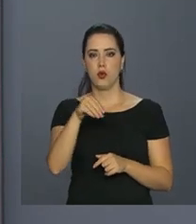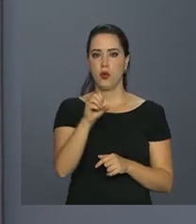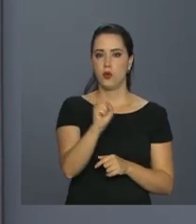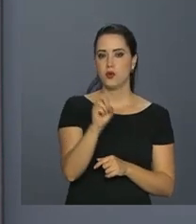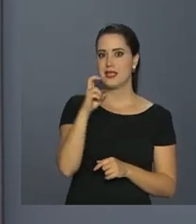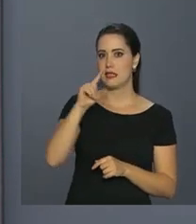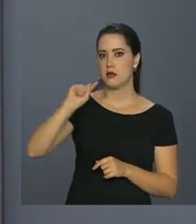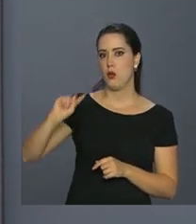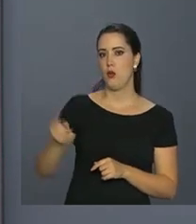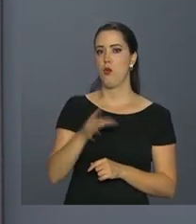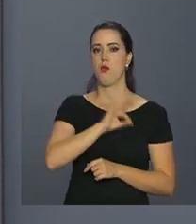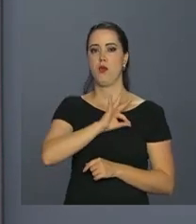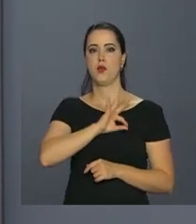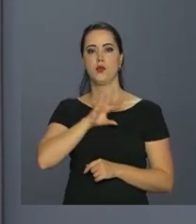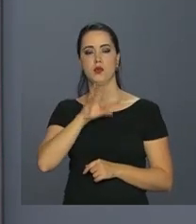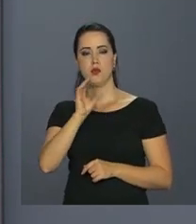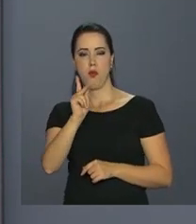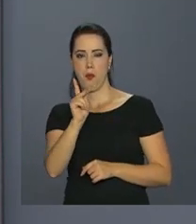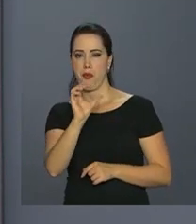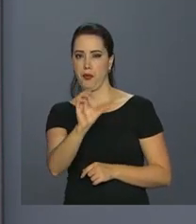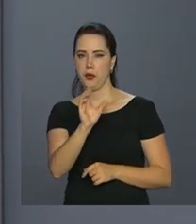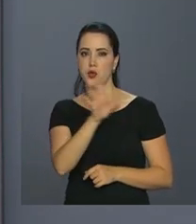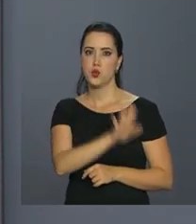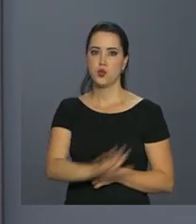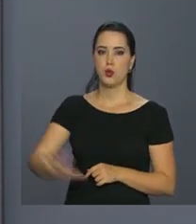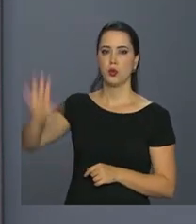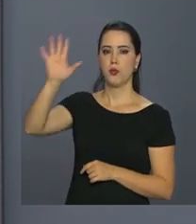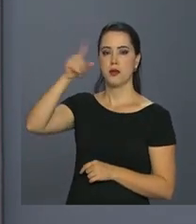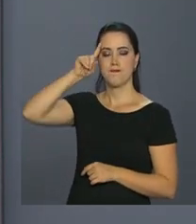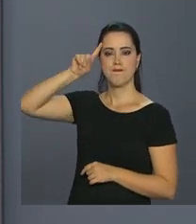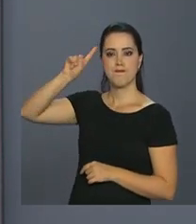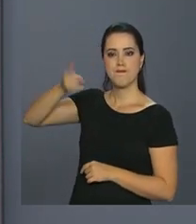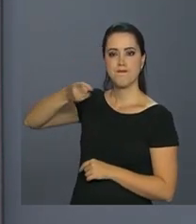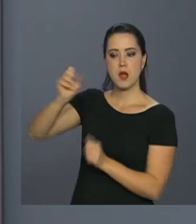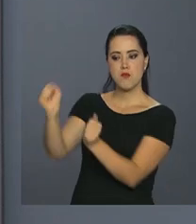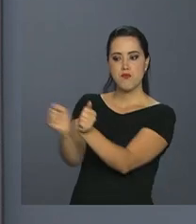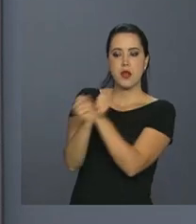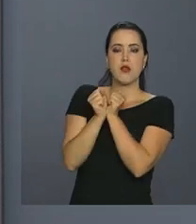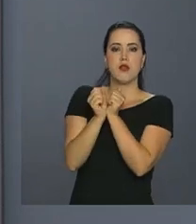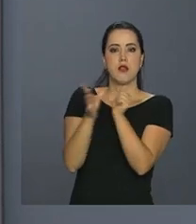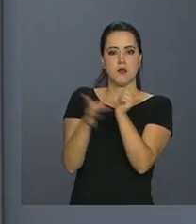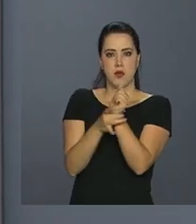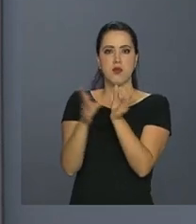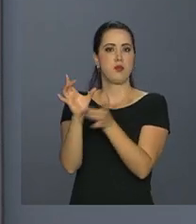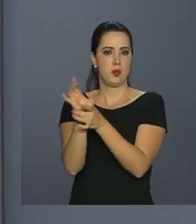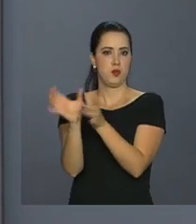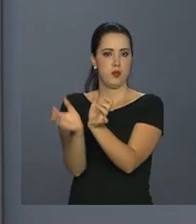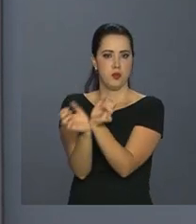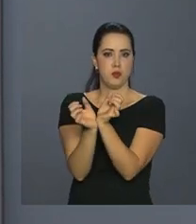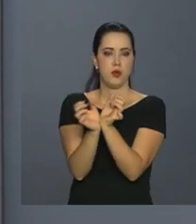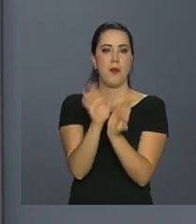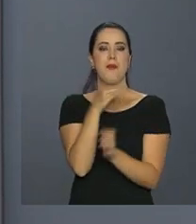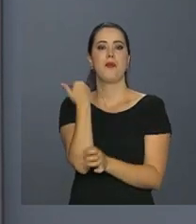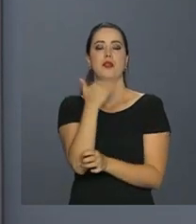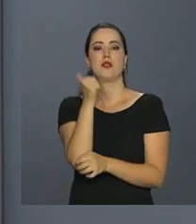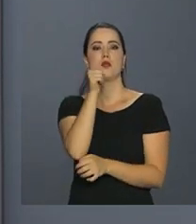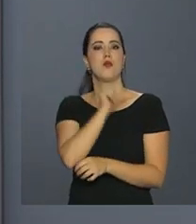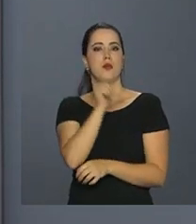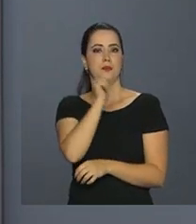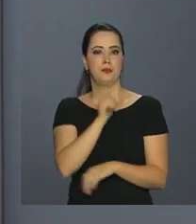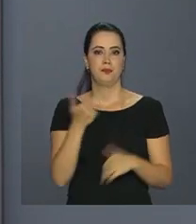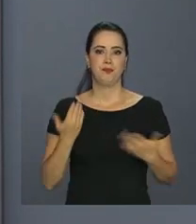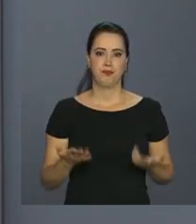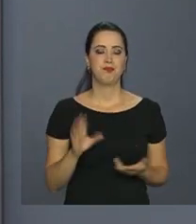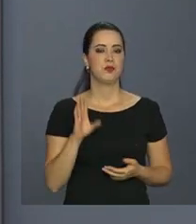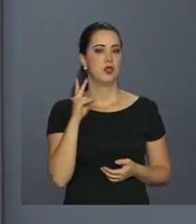policiais civis de todo o país no cumprimento de mandados de prisão contra autores de homicídios e feminicídios. No total, a operação